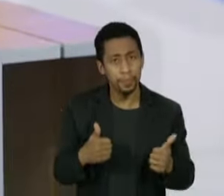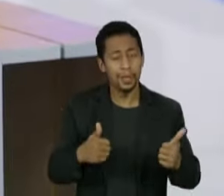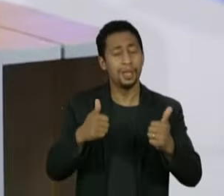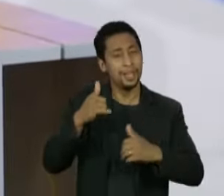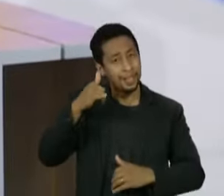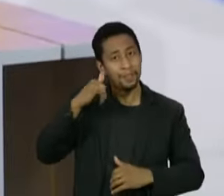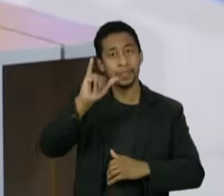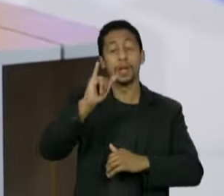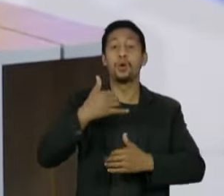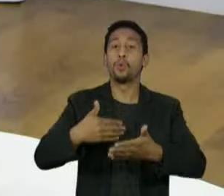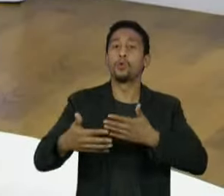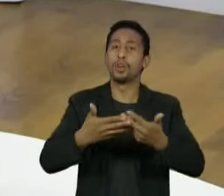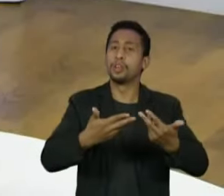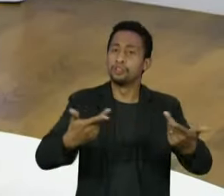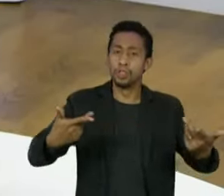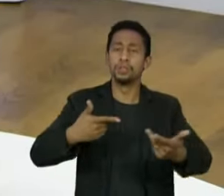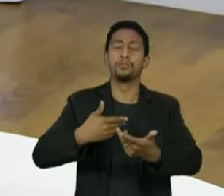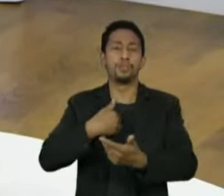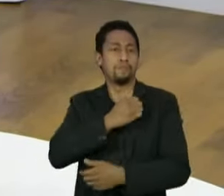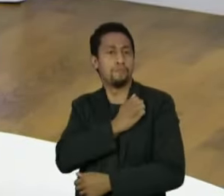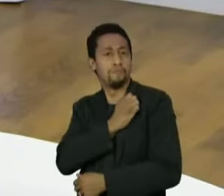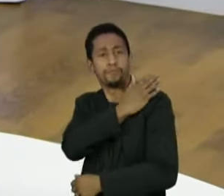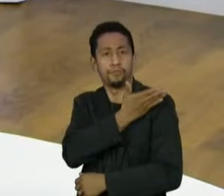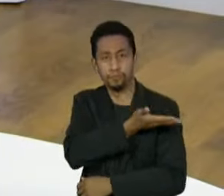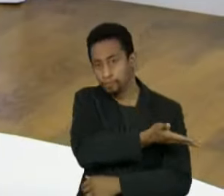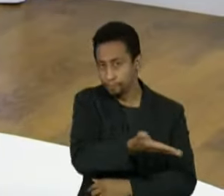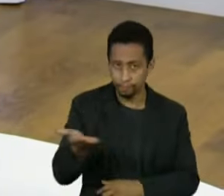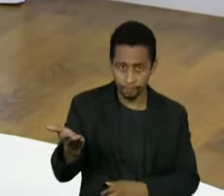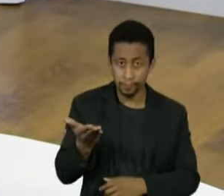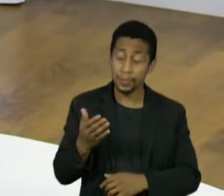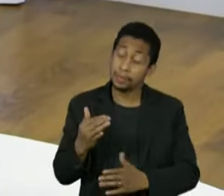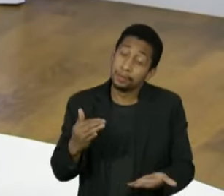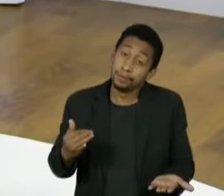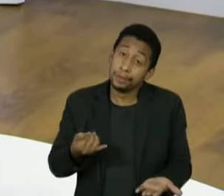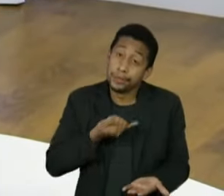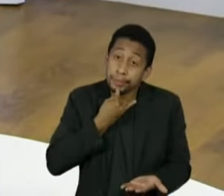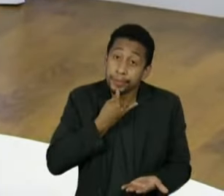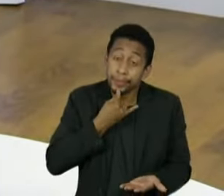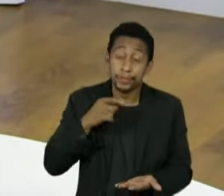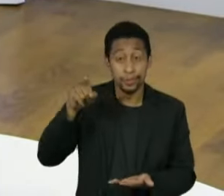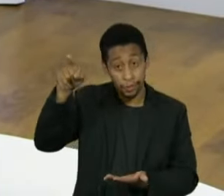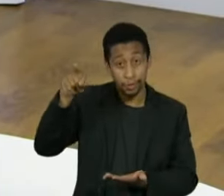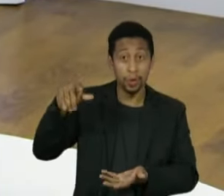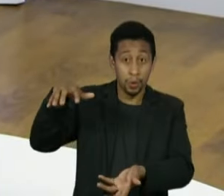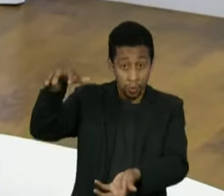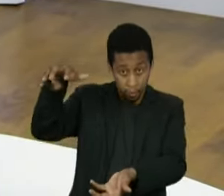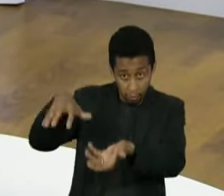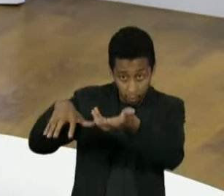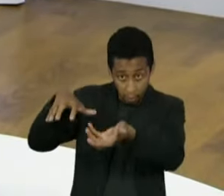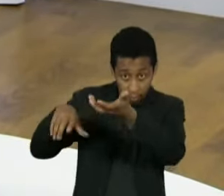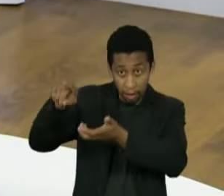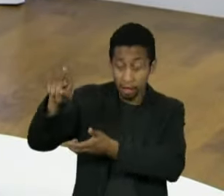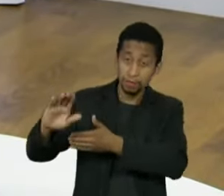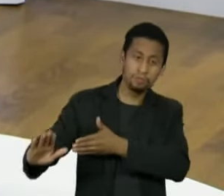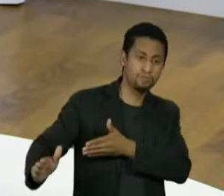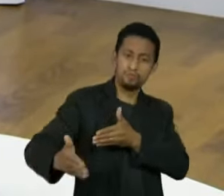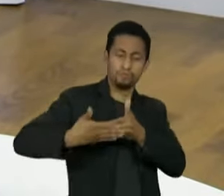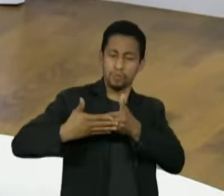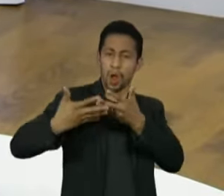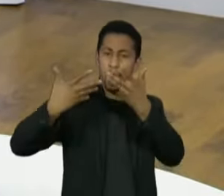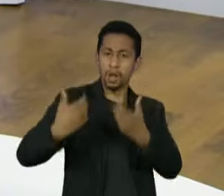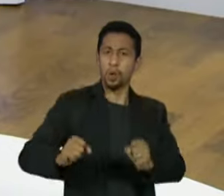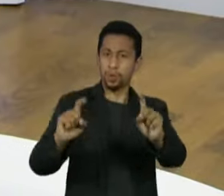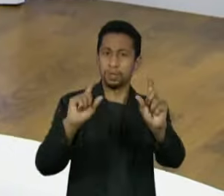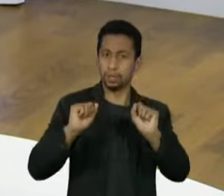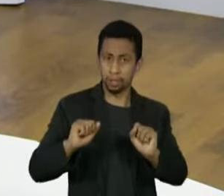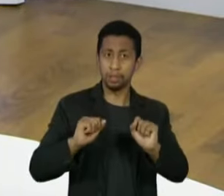e qualquer forma de discriminação. Infelizmente, o Congresso Nacional é uma casa que sistematicamente fecha as portas. Não